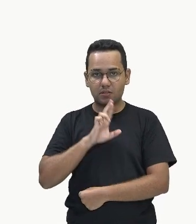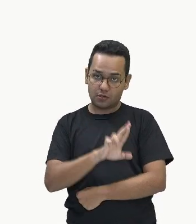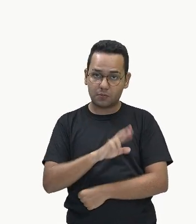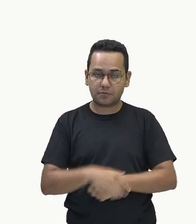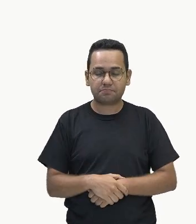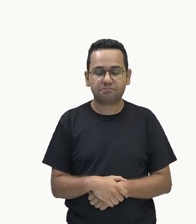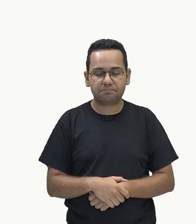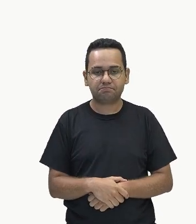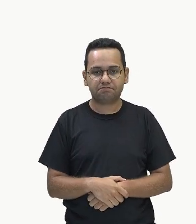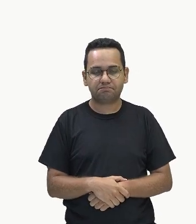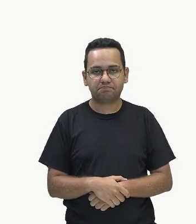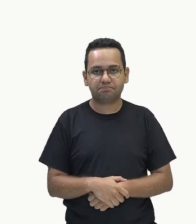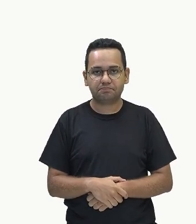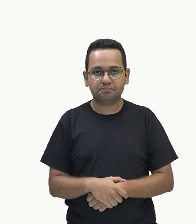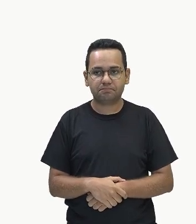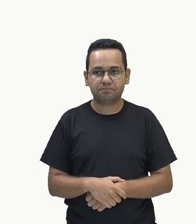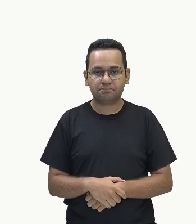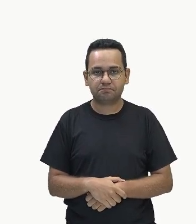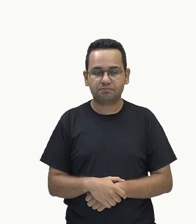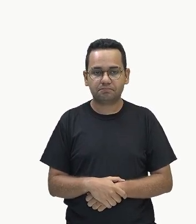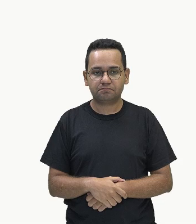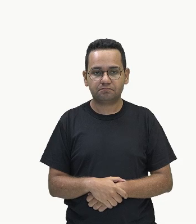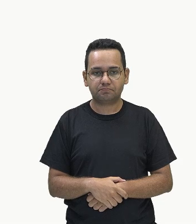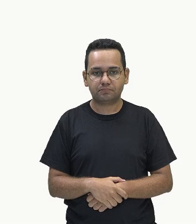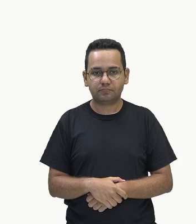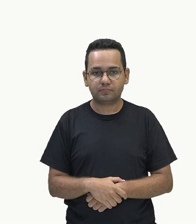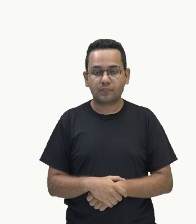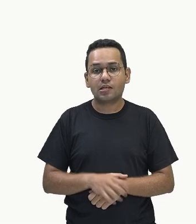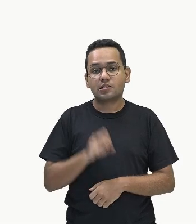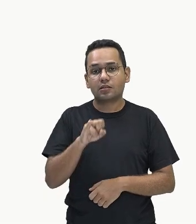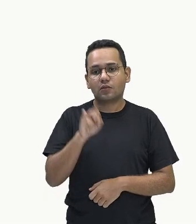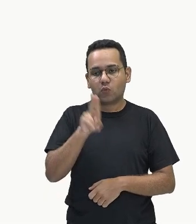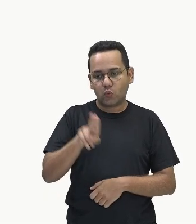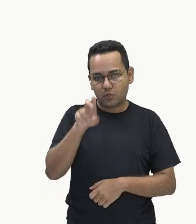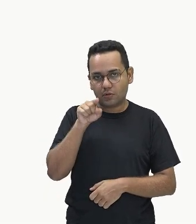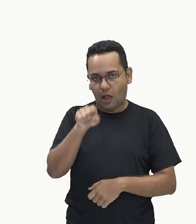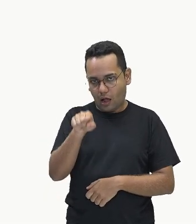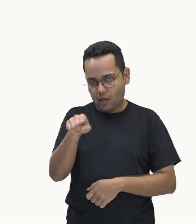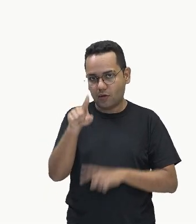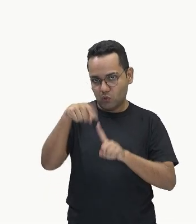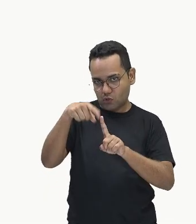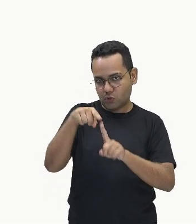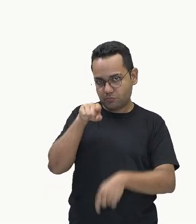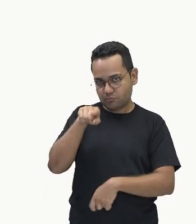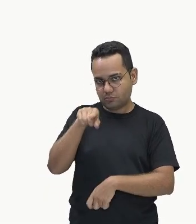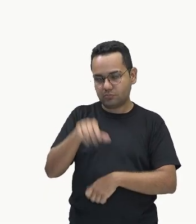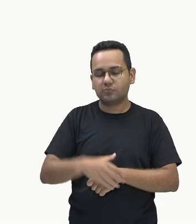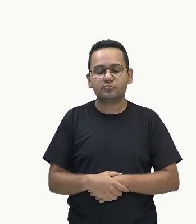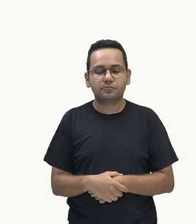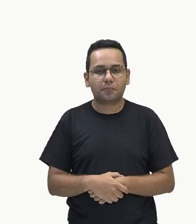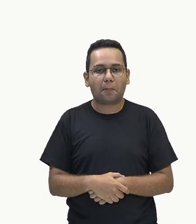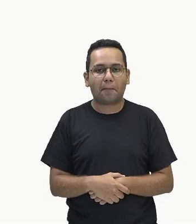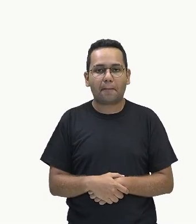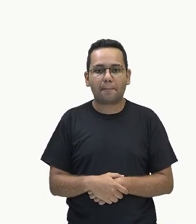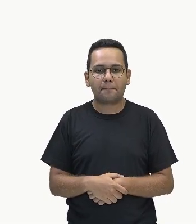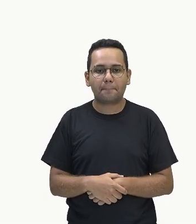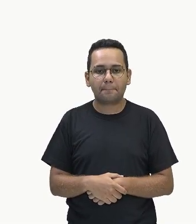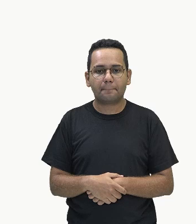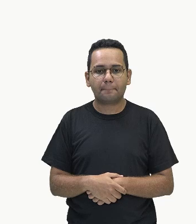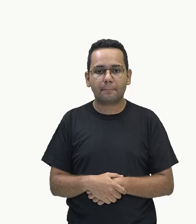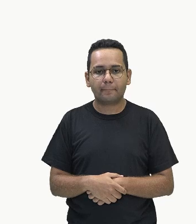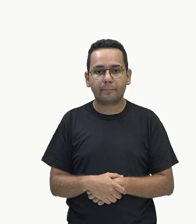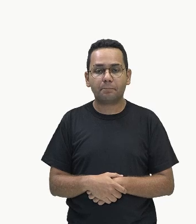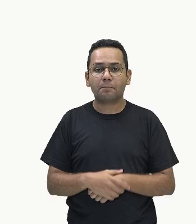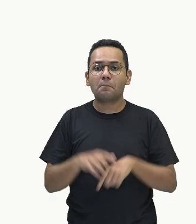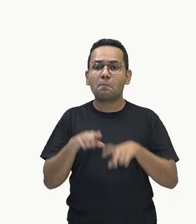100%, tá bom? Então, toda vez que a gente for utilizar um gráfico de setores, que é o nosso gráfico de pizza, a